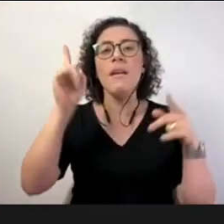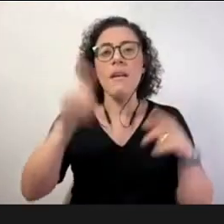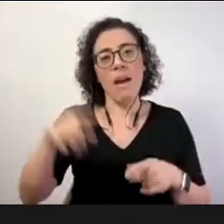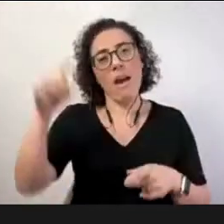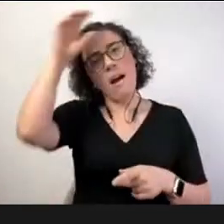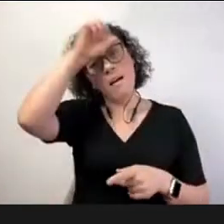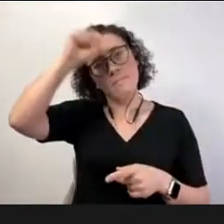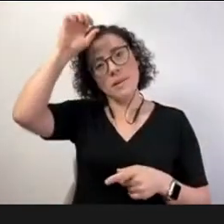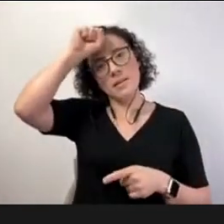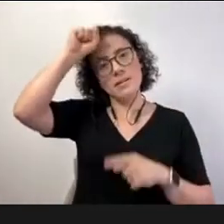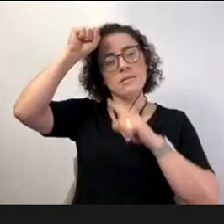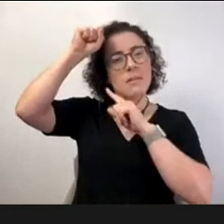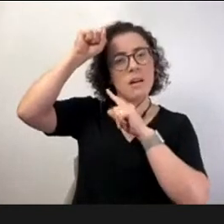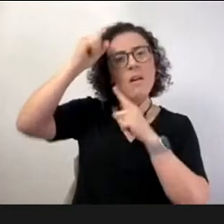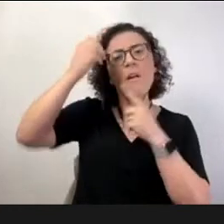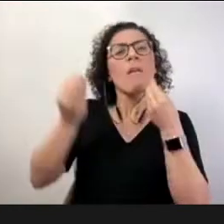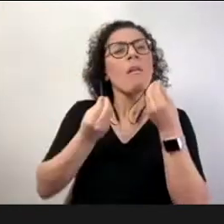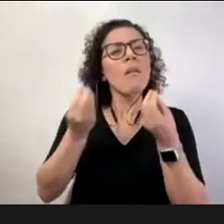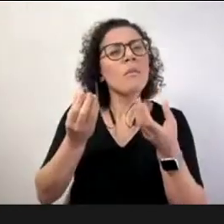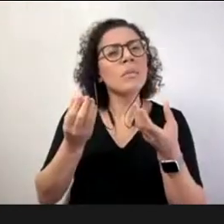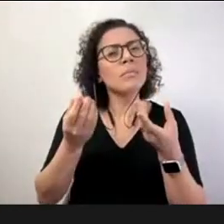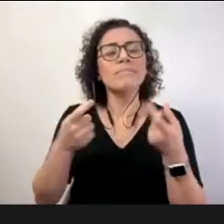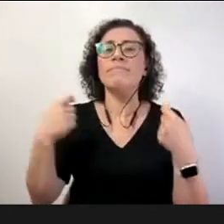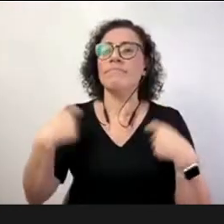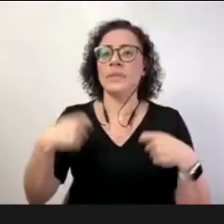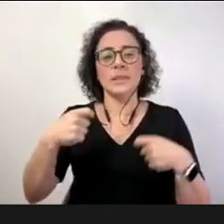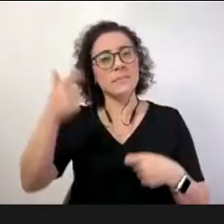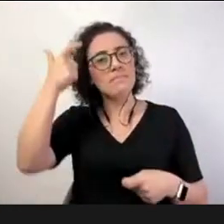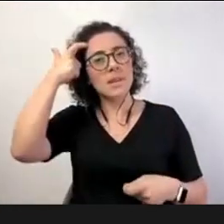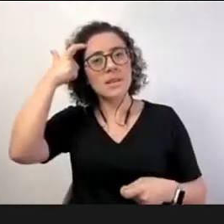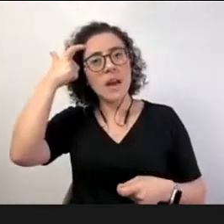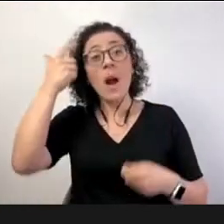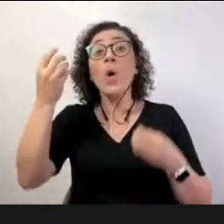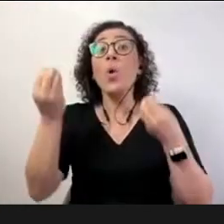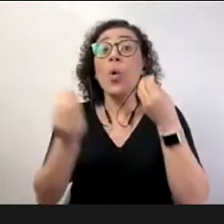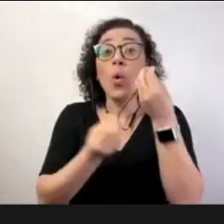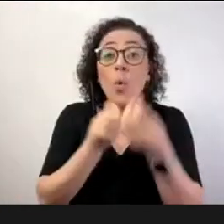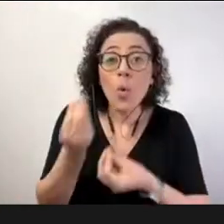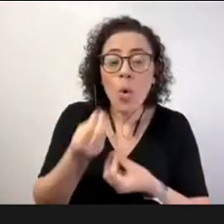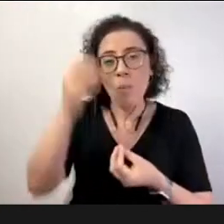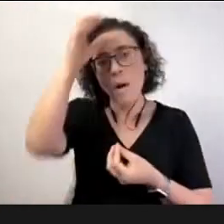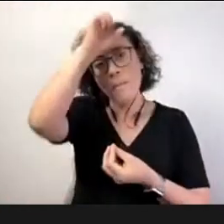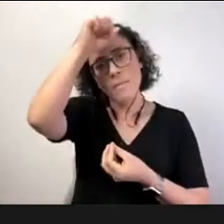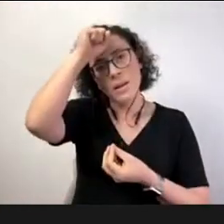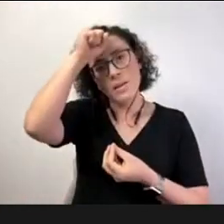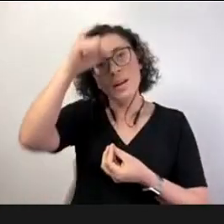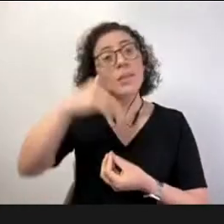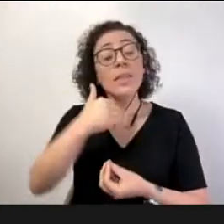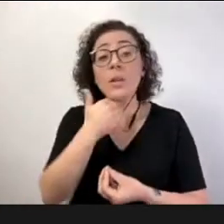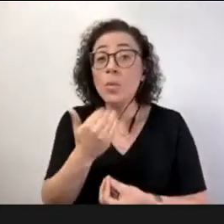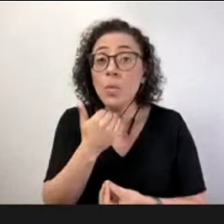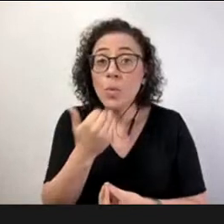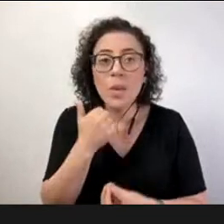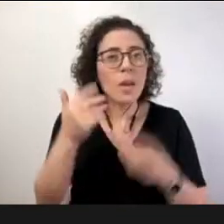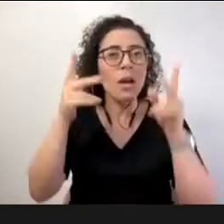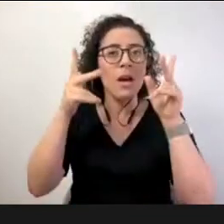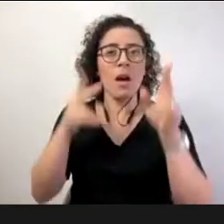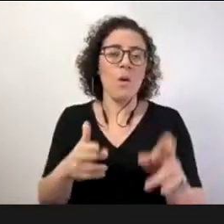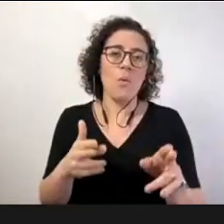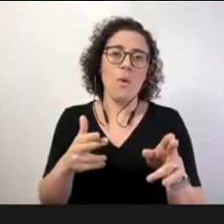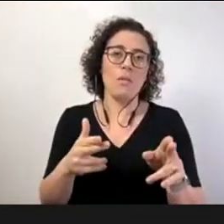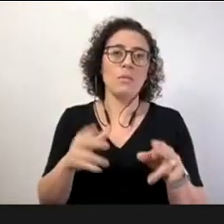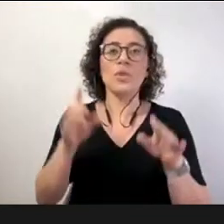pensarmos que certamente nós temos que pensar noutros modelos de aprendizagem não numa aprendizagem que seja exatamente aprender